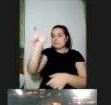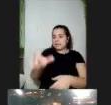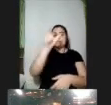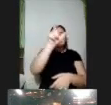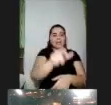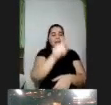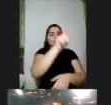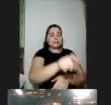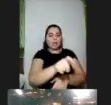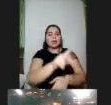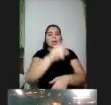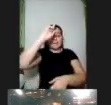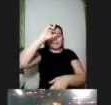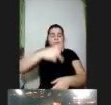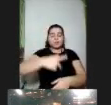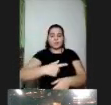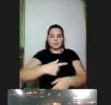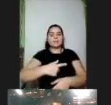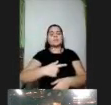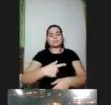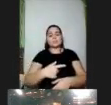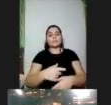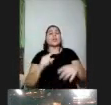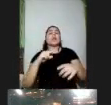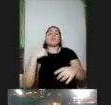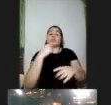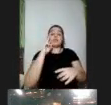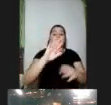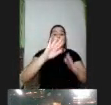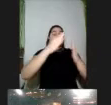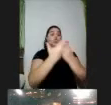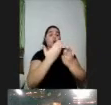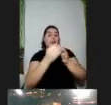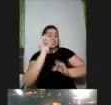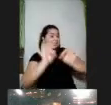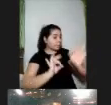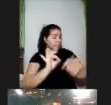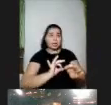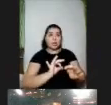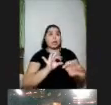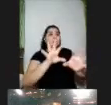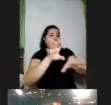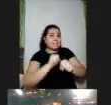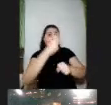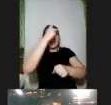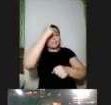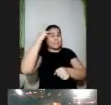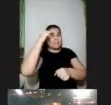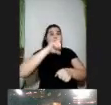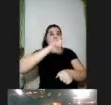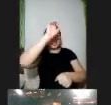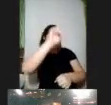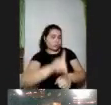na discussão da inclusão o que a gente vê é uma escola que está se preparando para atender bem pessoas com deficiência a partir do